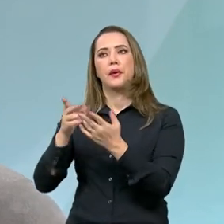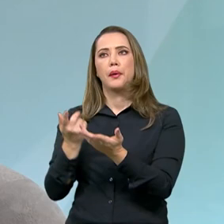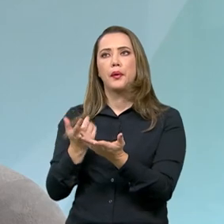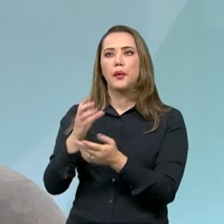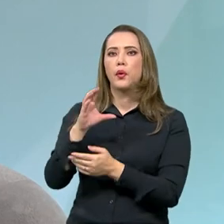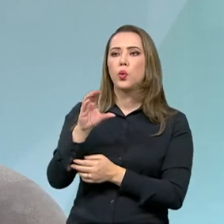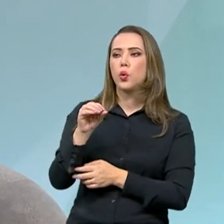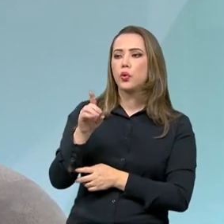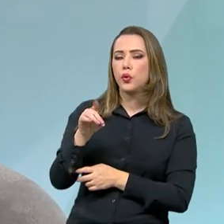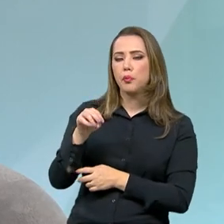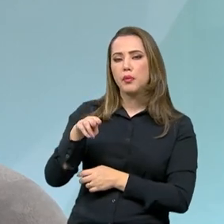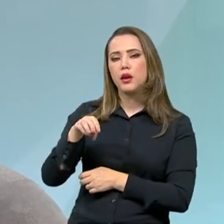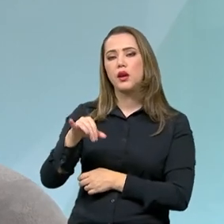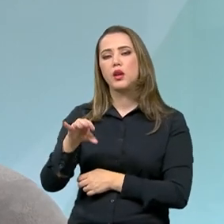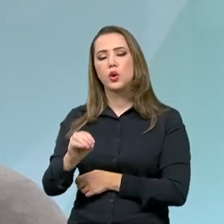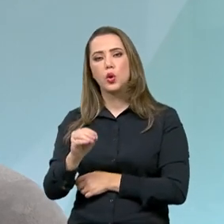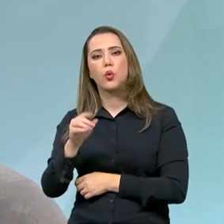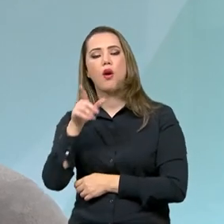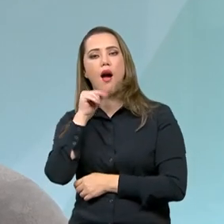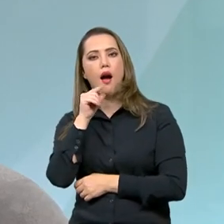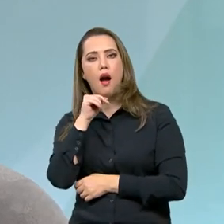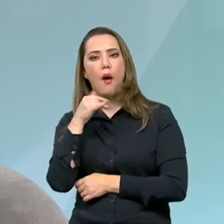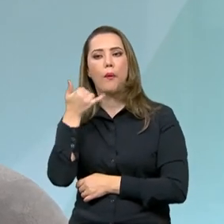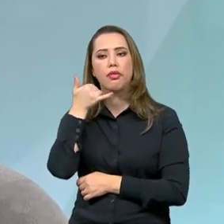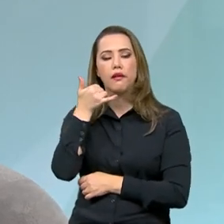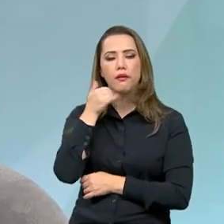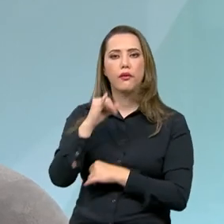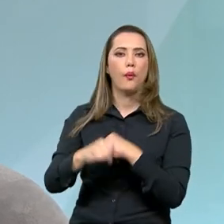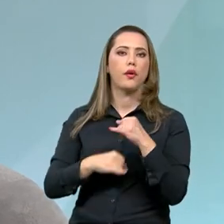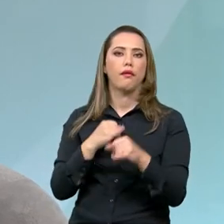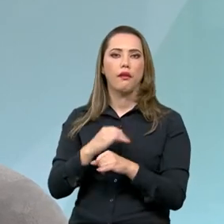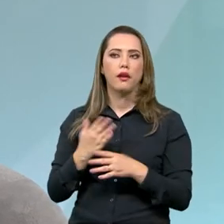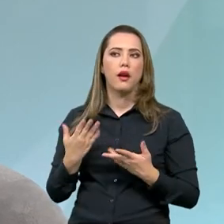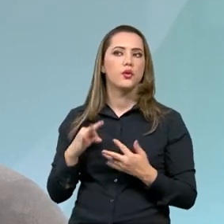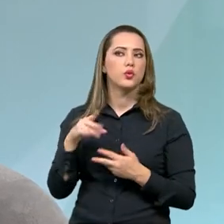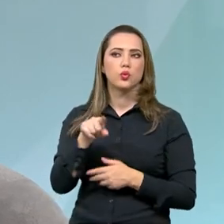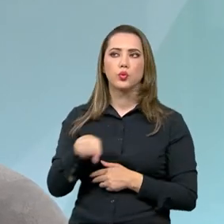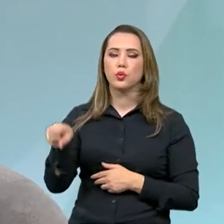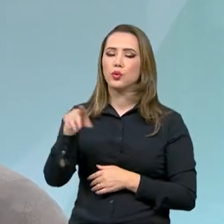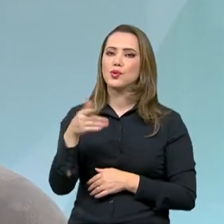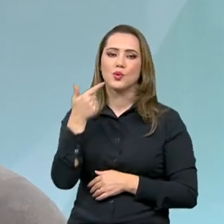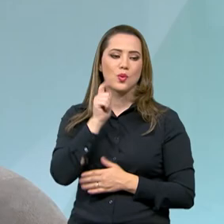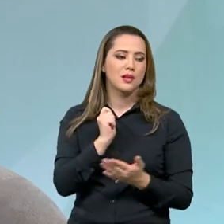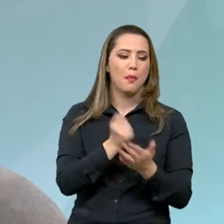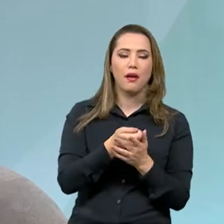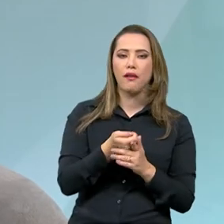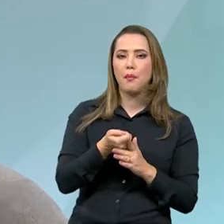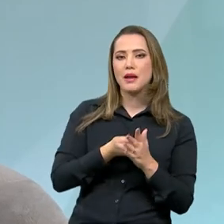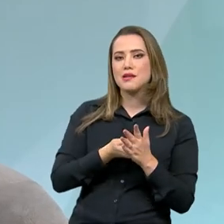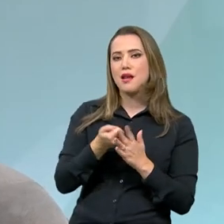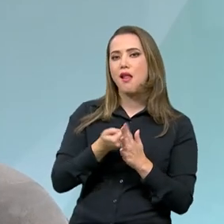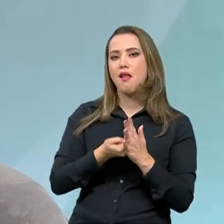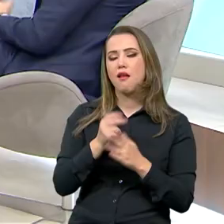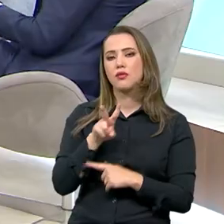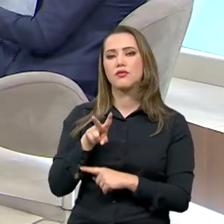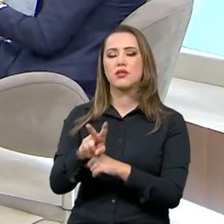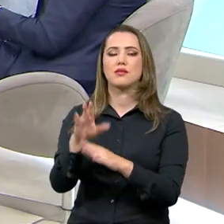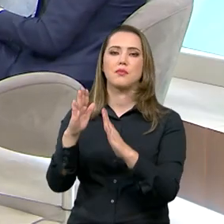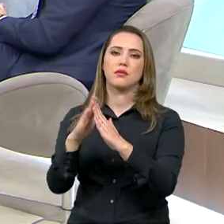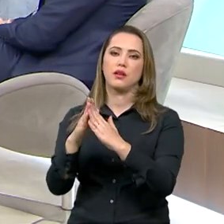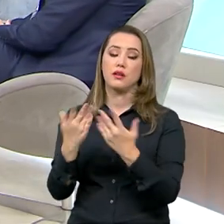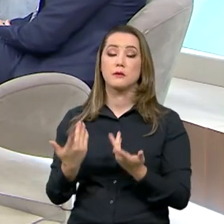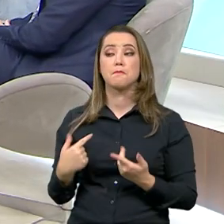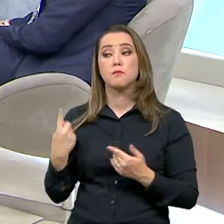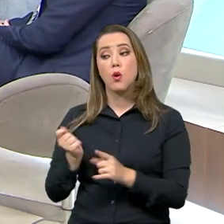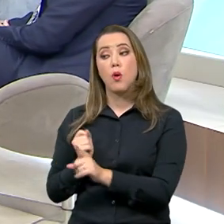também tem que pagar a conta de água, também tem que pagar o telefone. Ela está na internet e ela acabava sendo inadimplente no pagamento da parcela. Então, aluguel